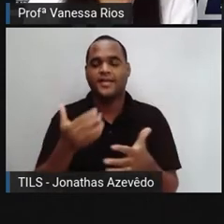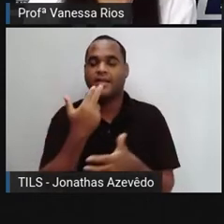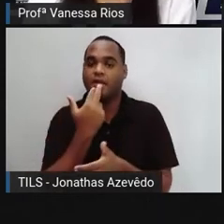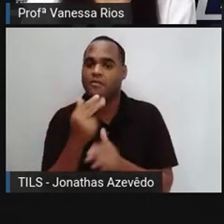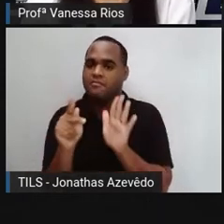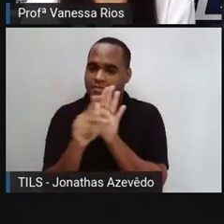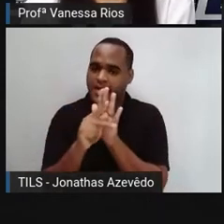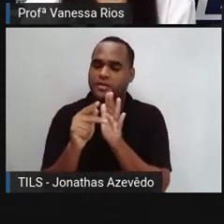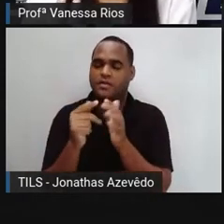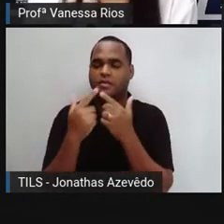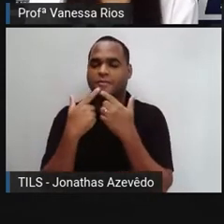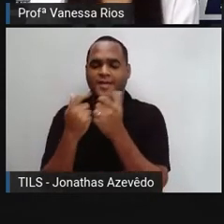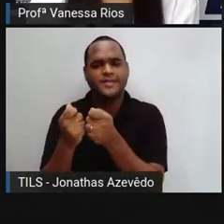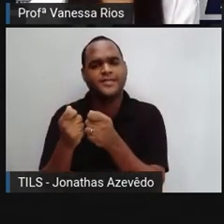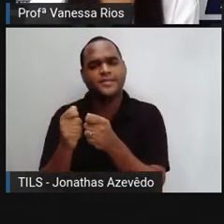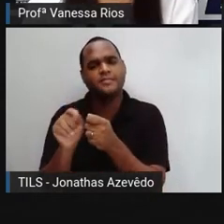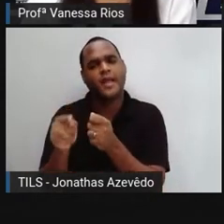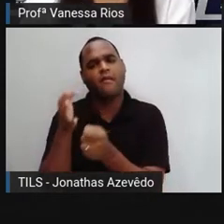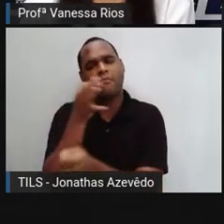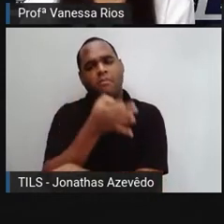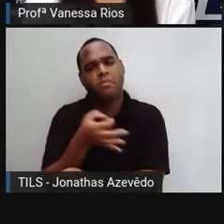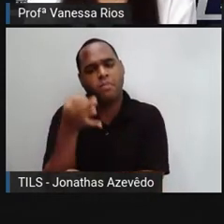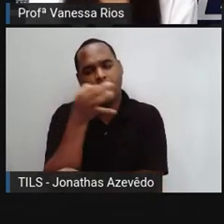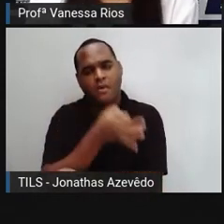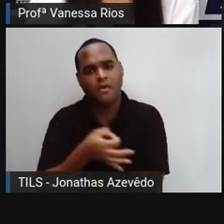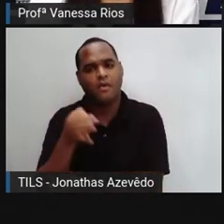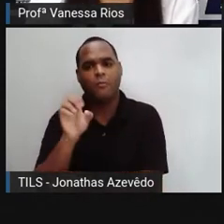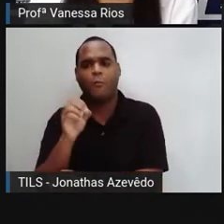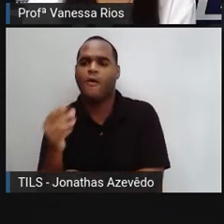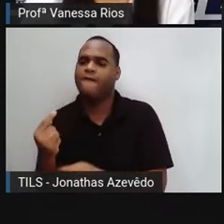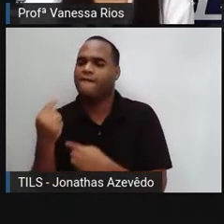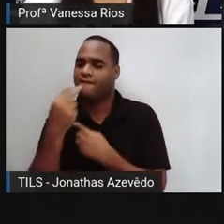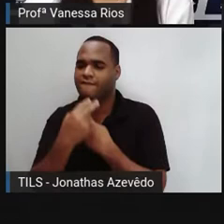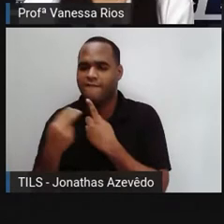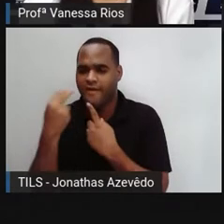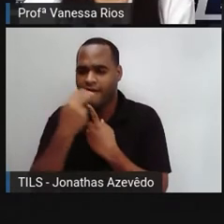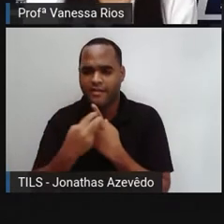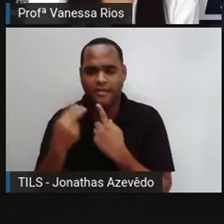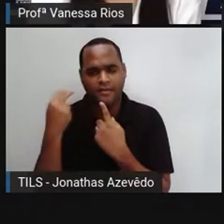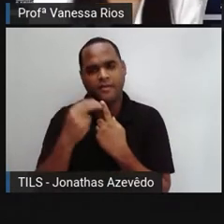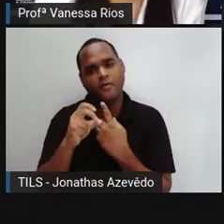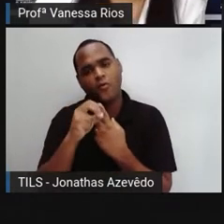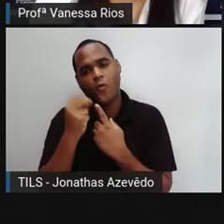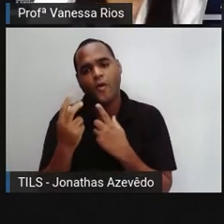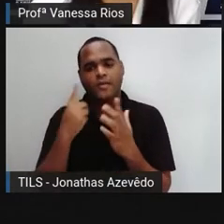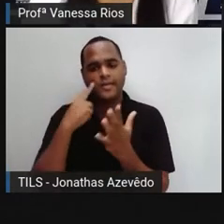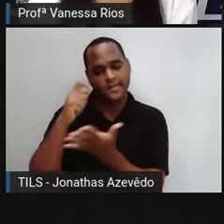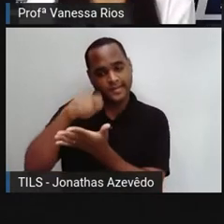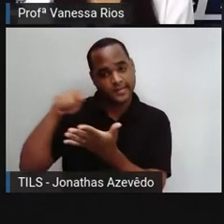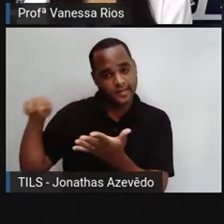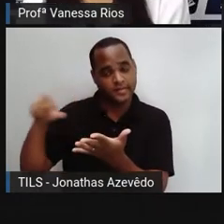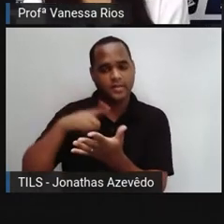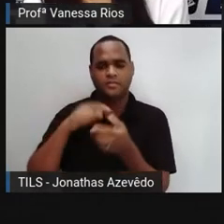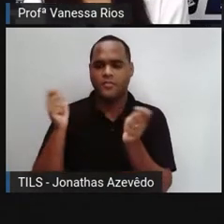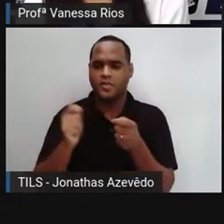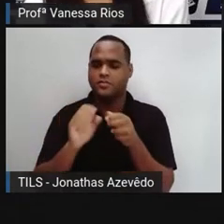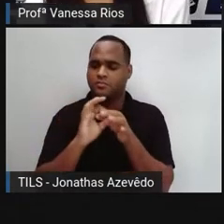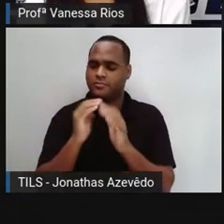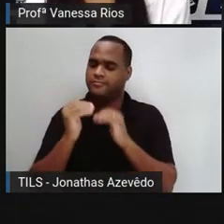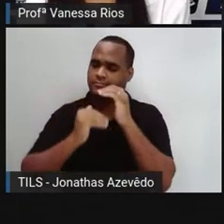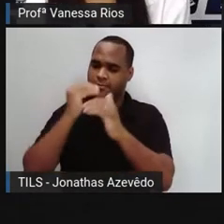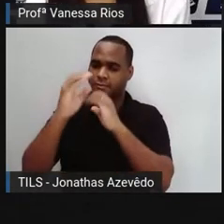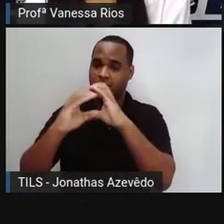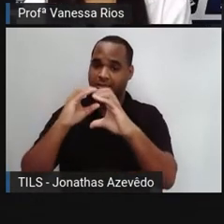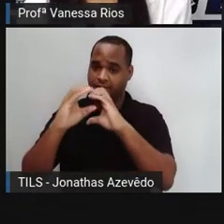linguagem, mas não é só a oralização, não é só a fala ou só a escrita que permite o processo de